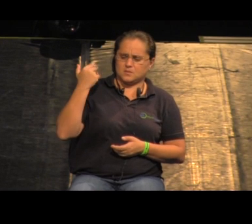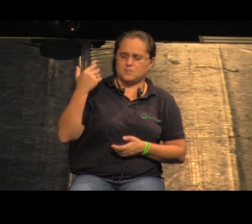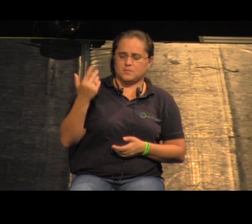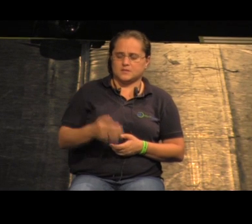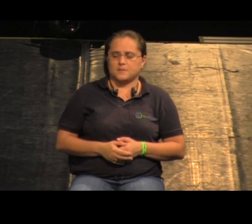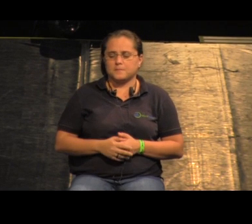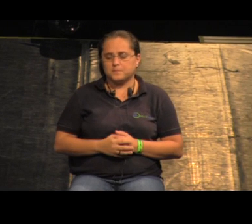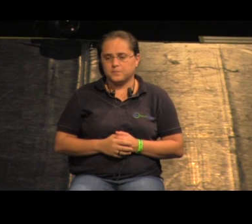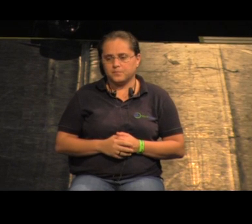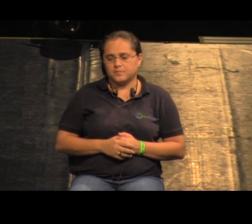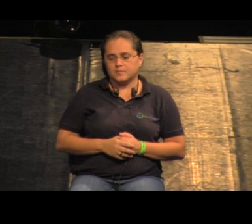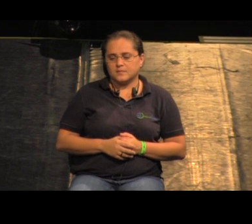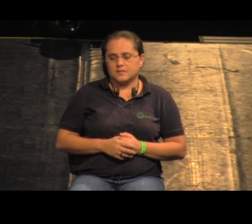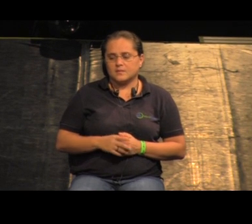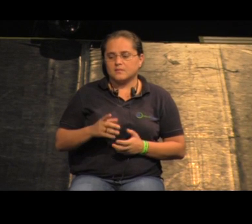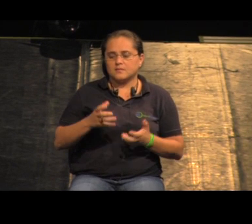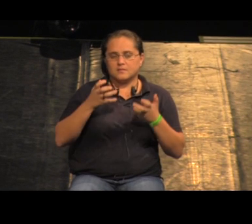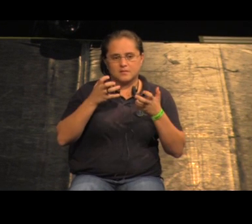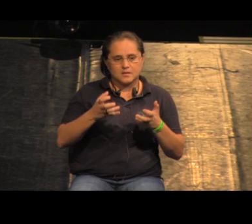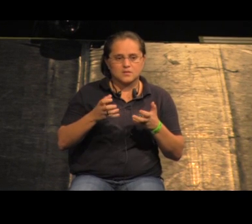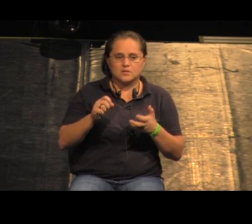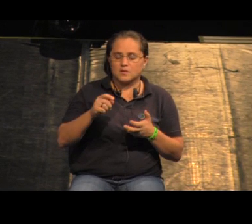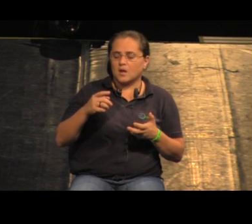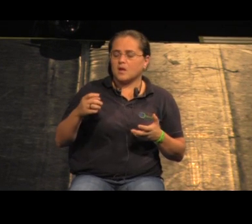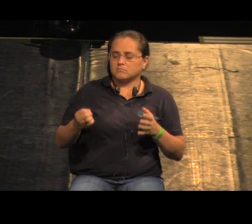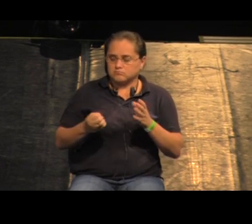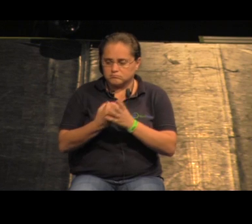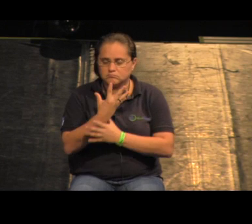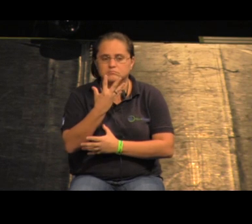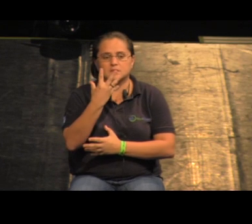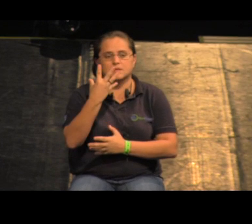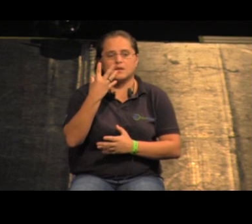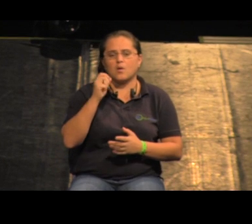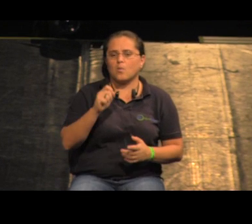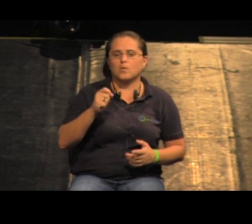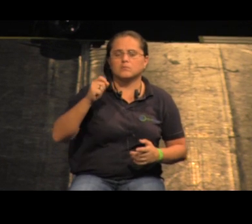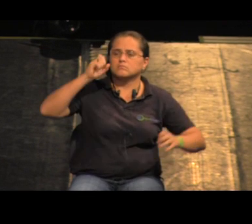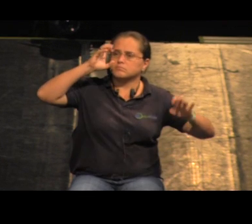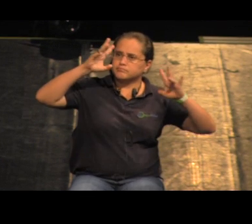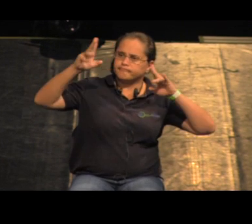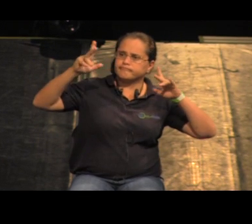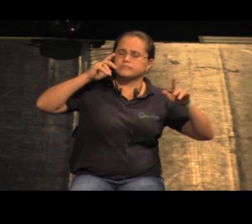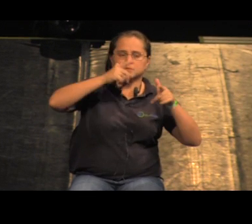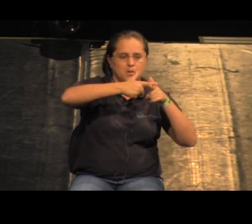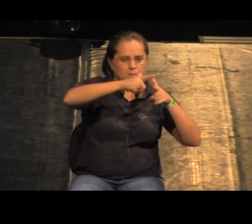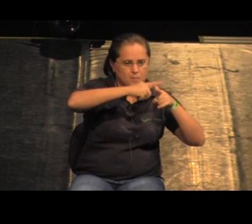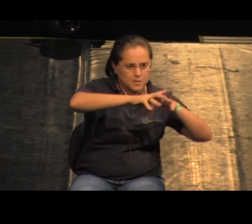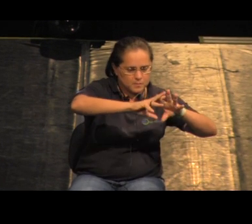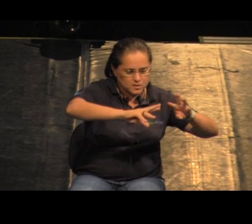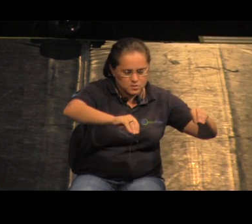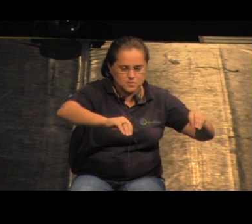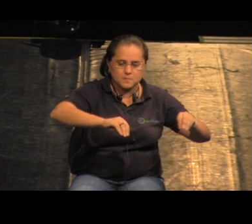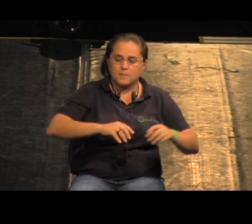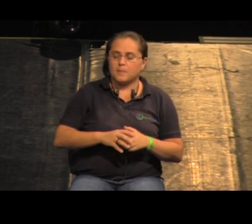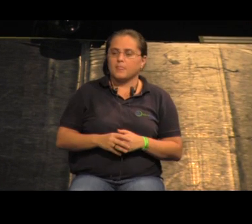a palestrinha dele ainda. e a gente aposta na criativa, na capacidade criativa para enfrentar esse problema. Ao contrário das